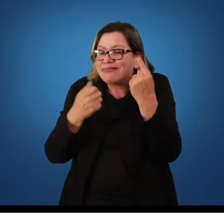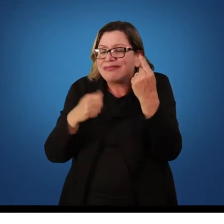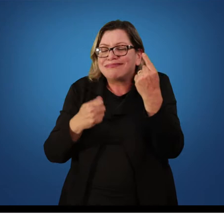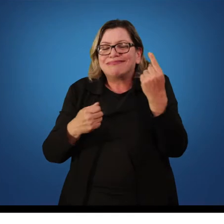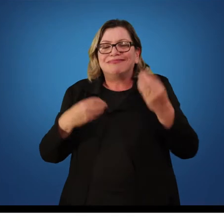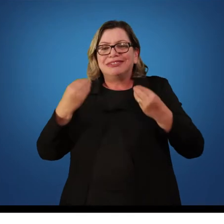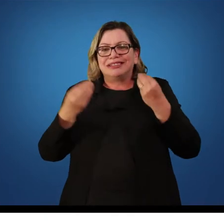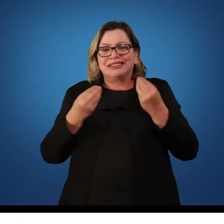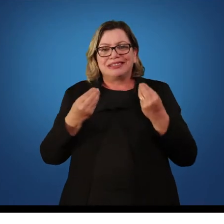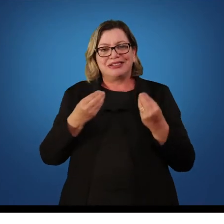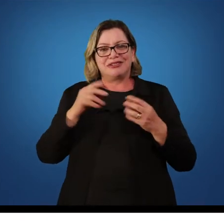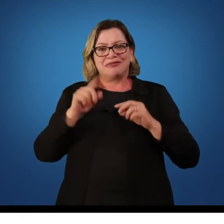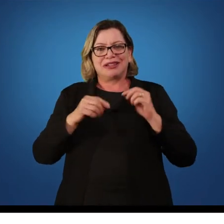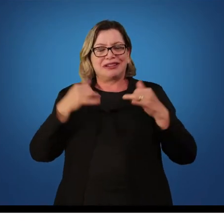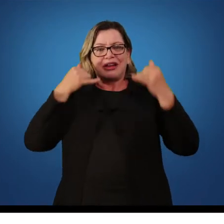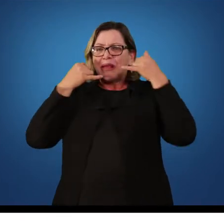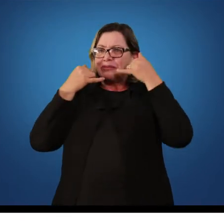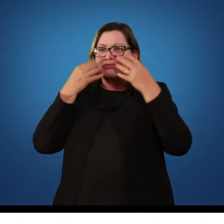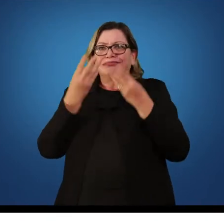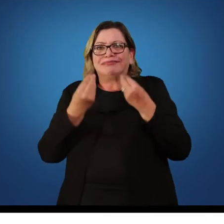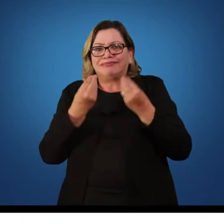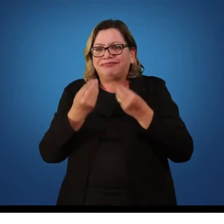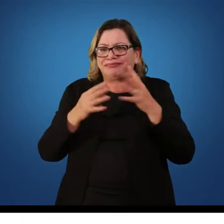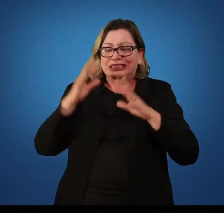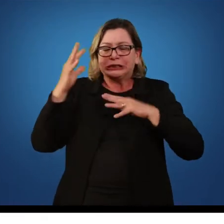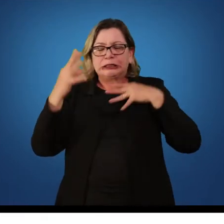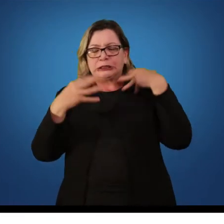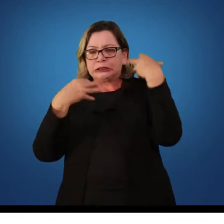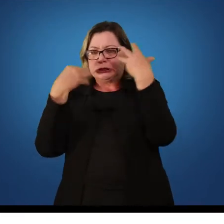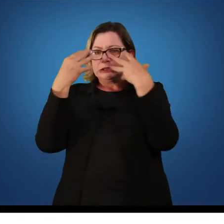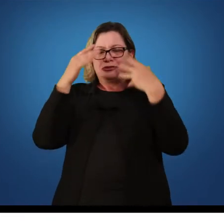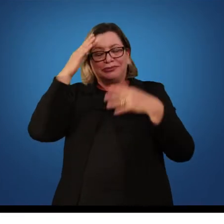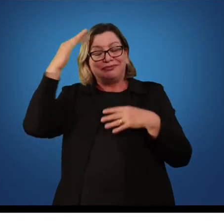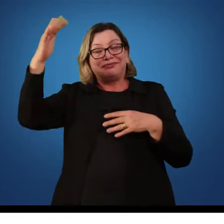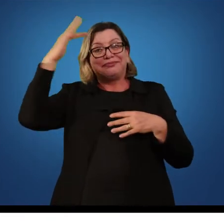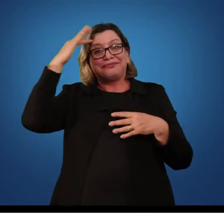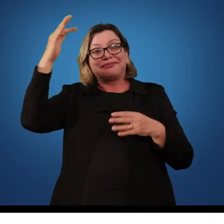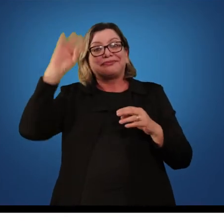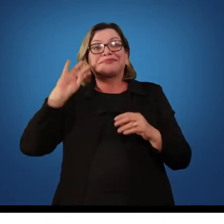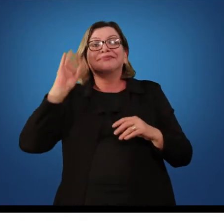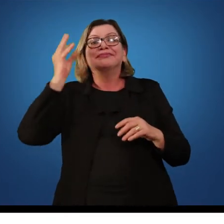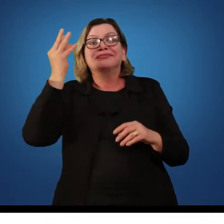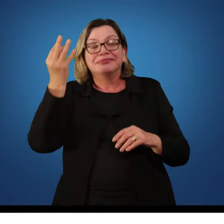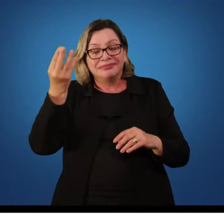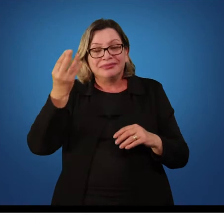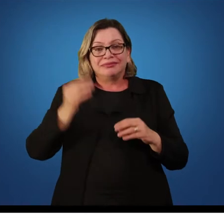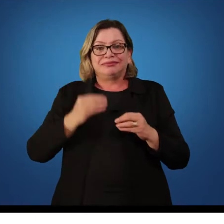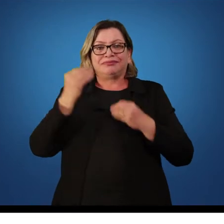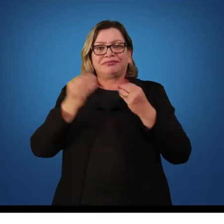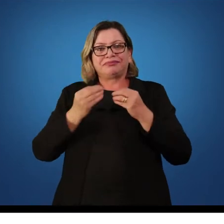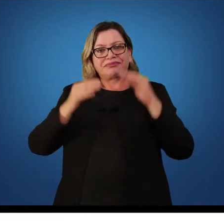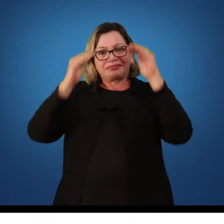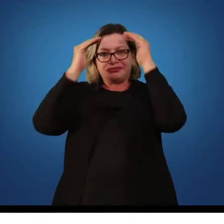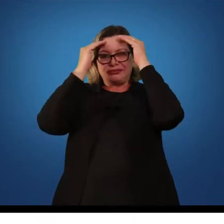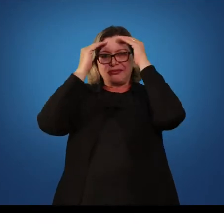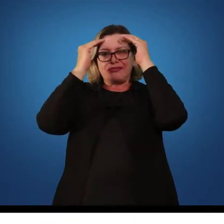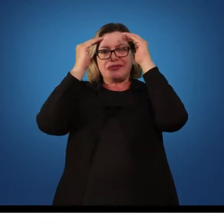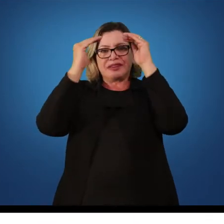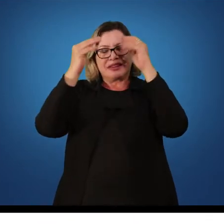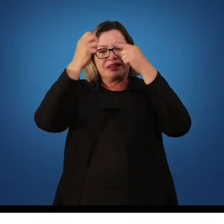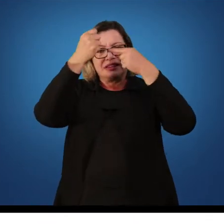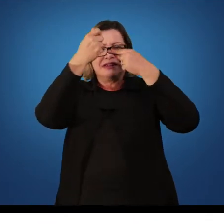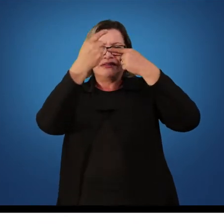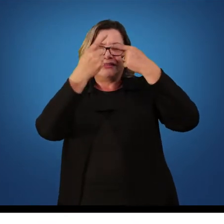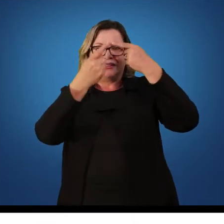determinado número de informações ao mesmo tempo. Então, chamamos a atenção, uma das